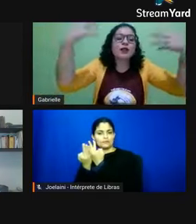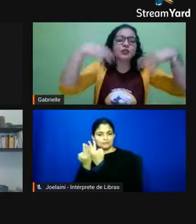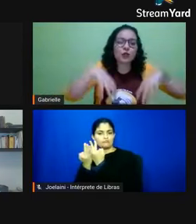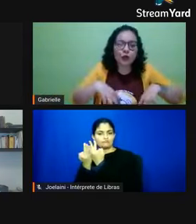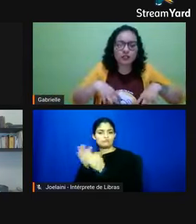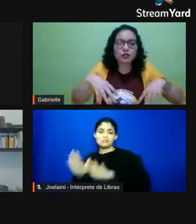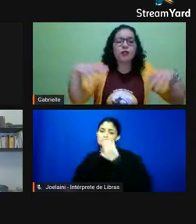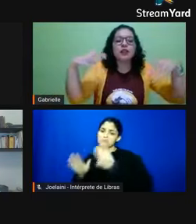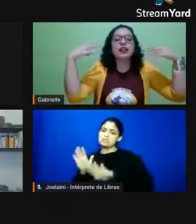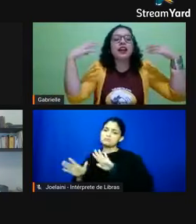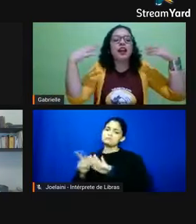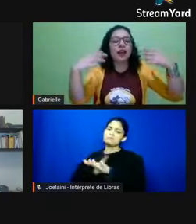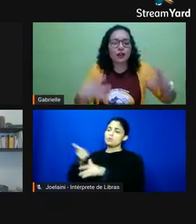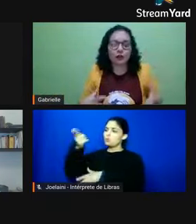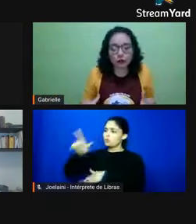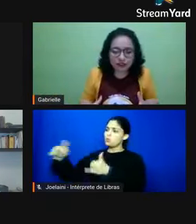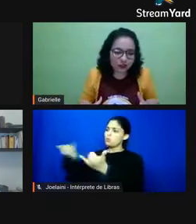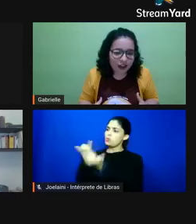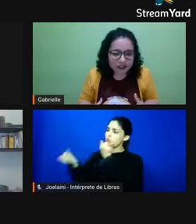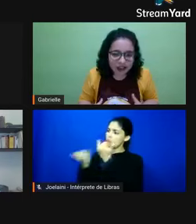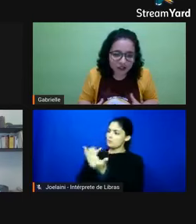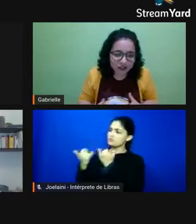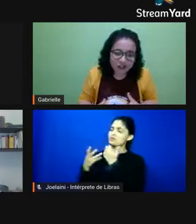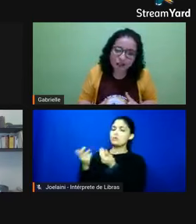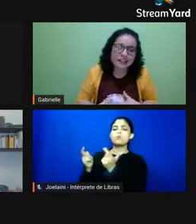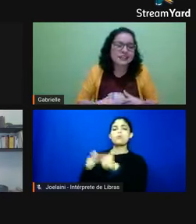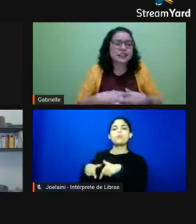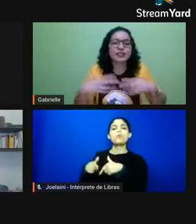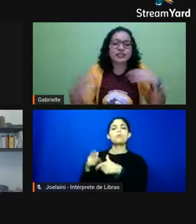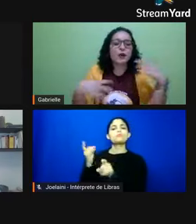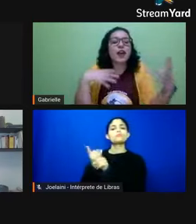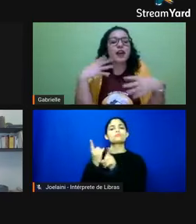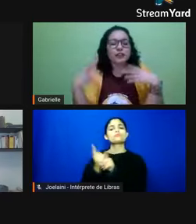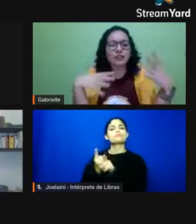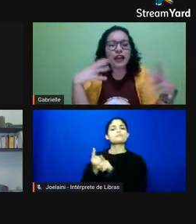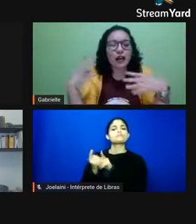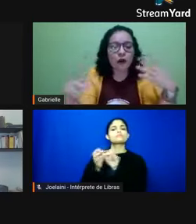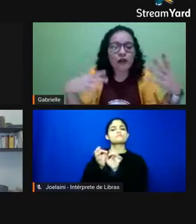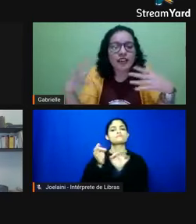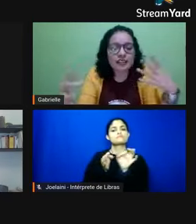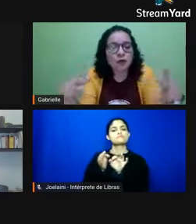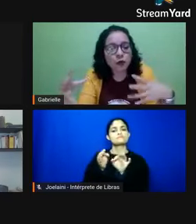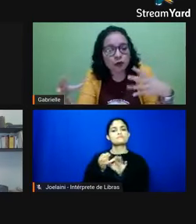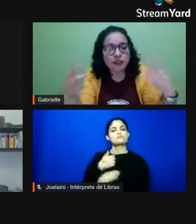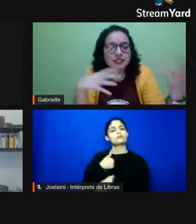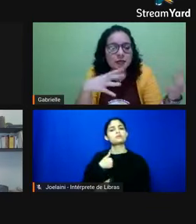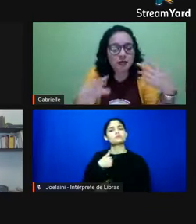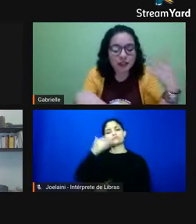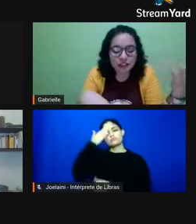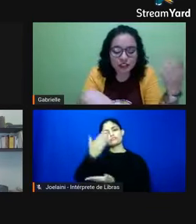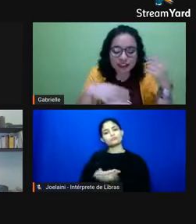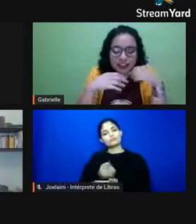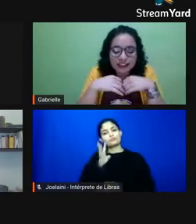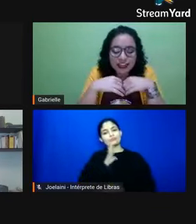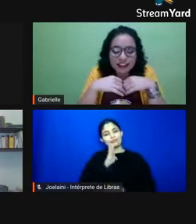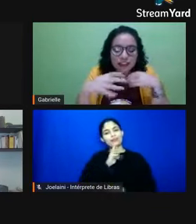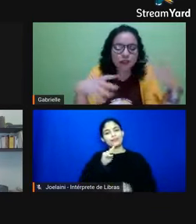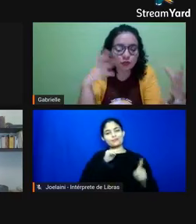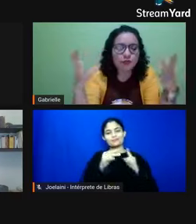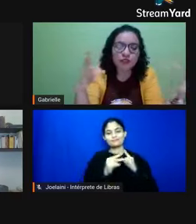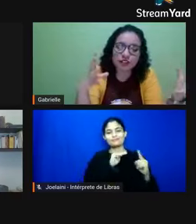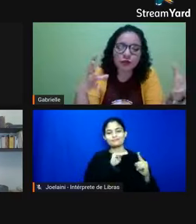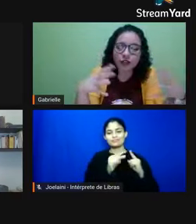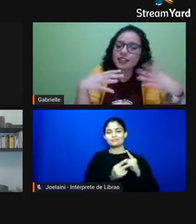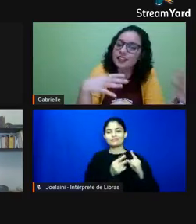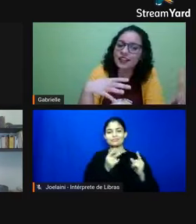outras informações sobre onde se localizavam essas organizações então acho que conversa muito nessa perspectiva né da